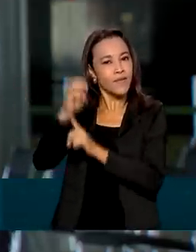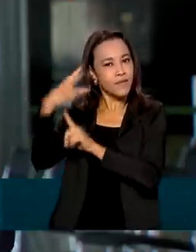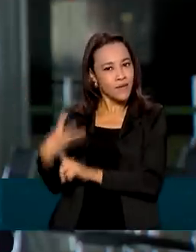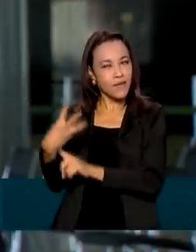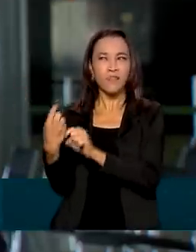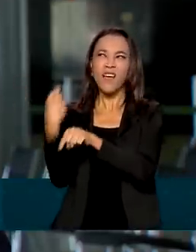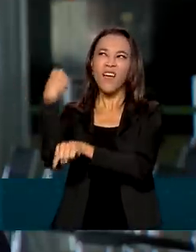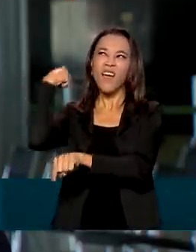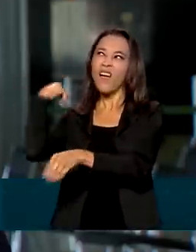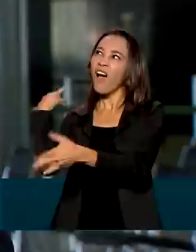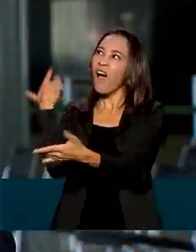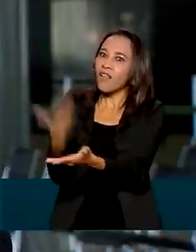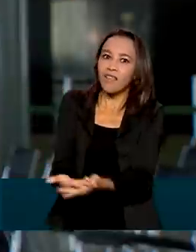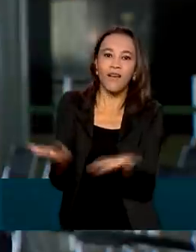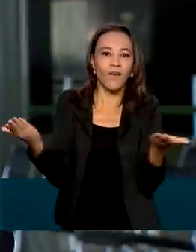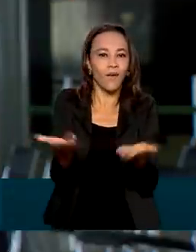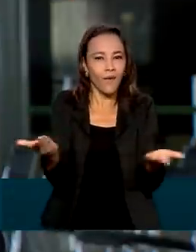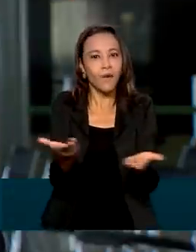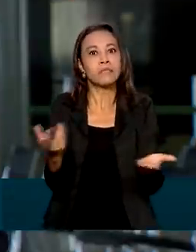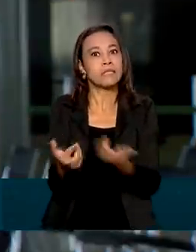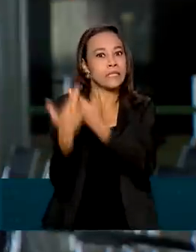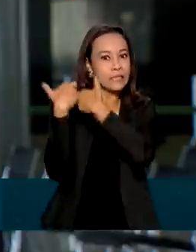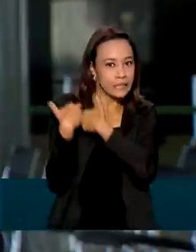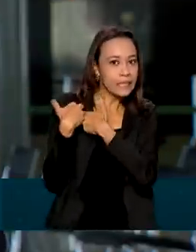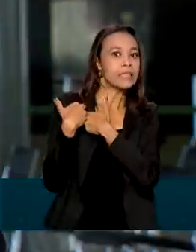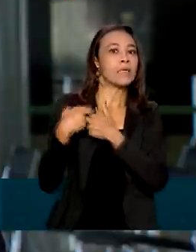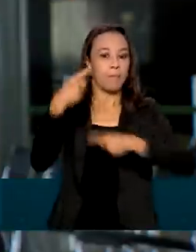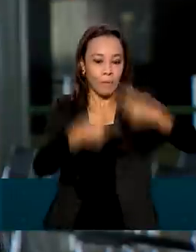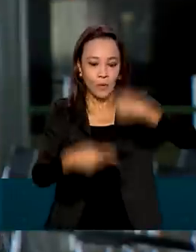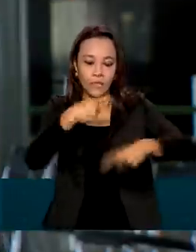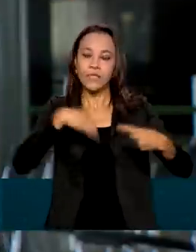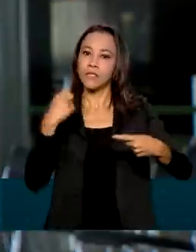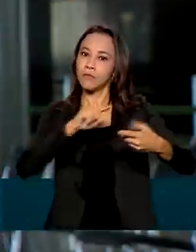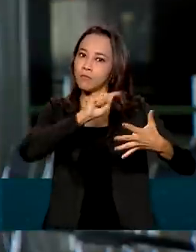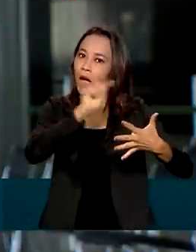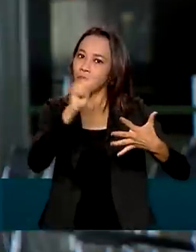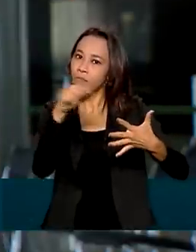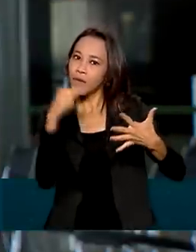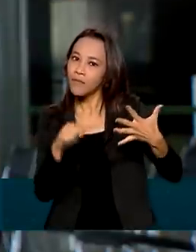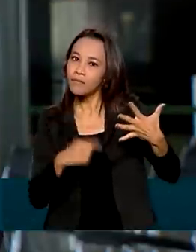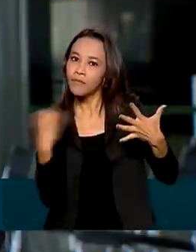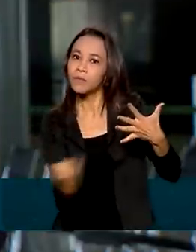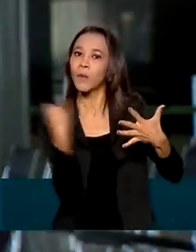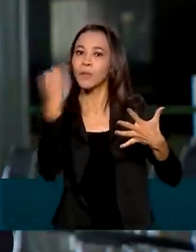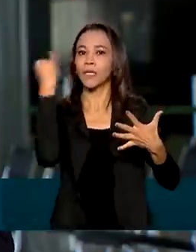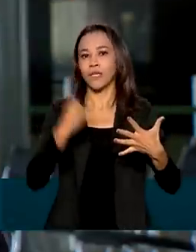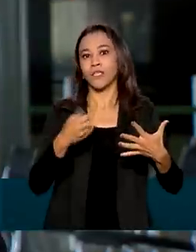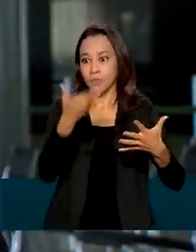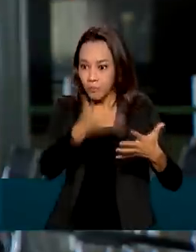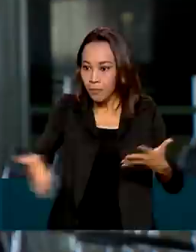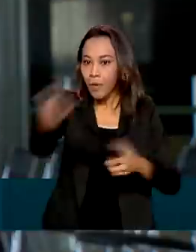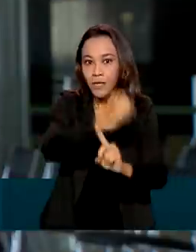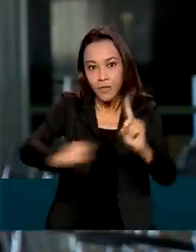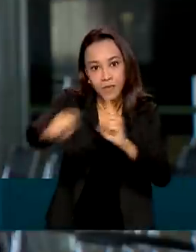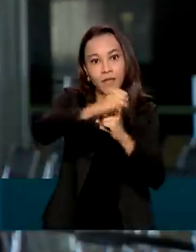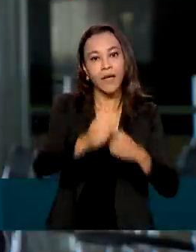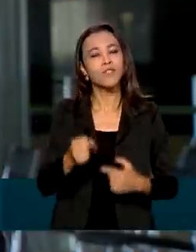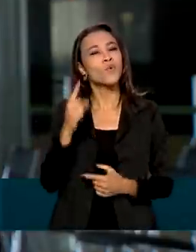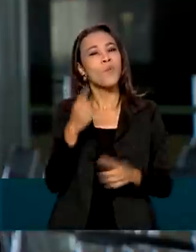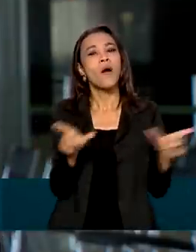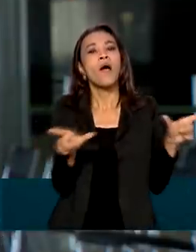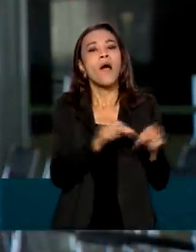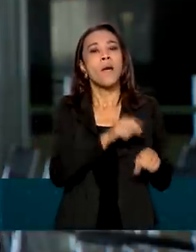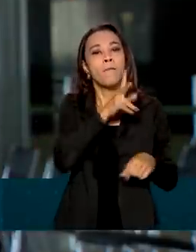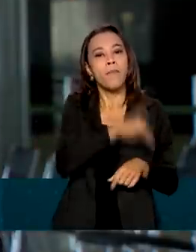que foi criado é responsável por uma série de políticas importantes para a saúde e para o bem-estar dos brasileiros. Uma delas é a criação do PNI,